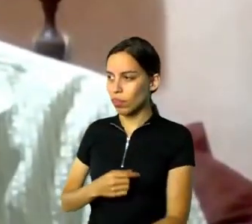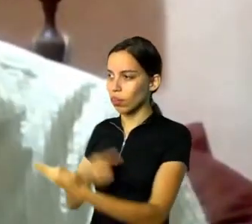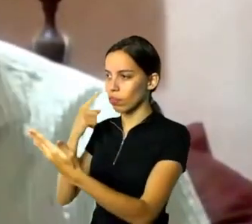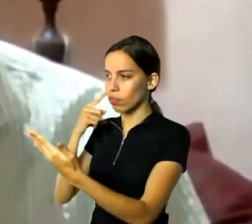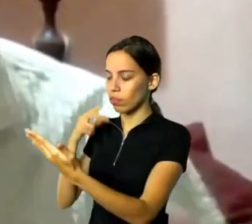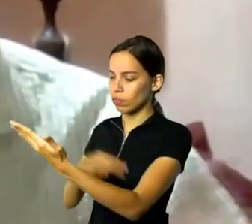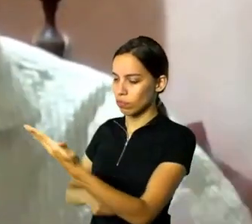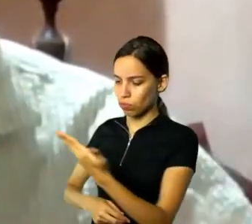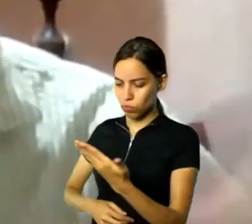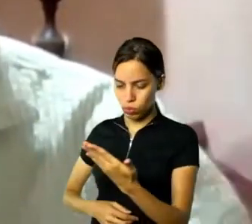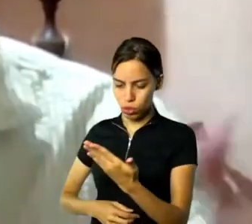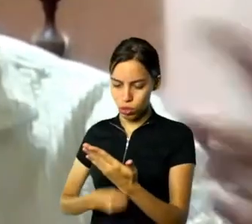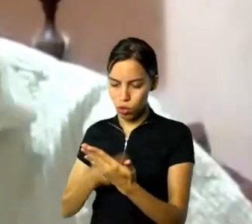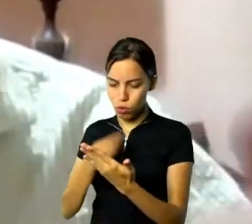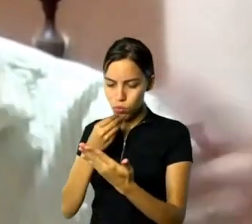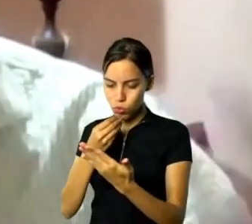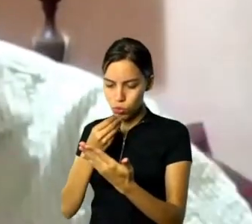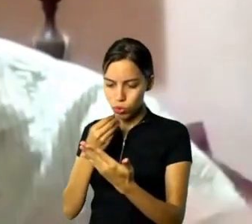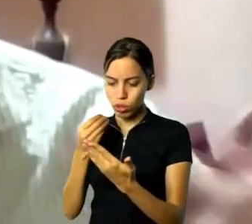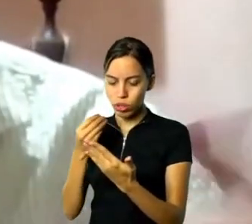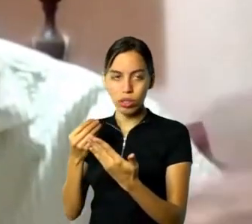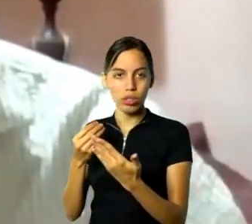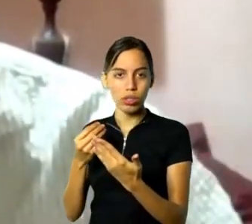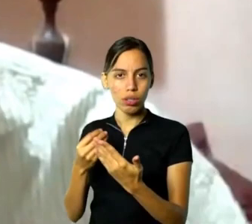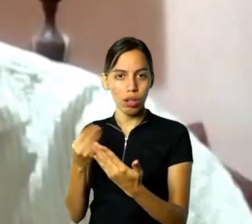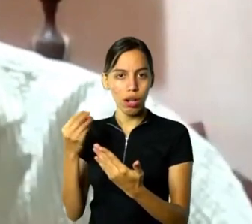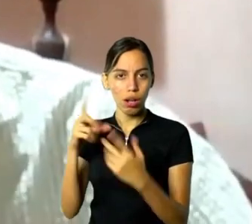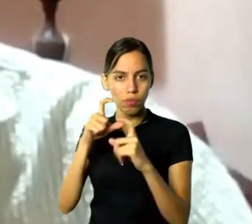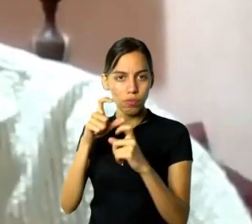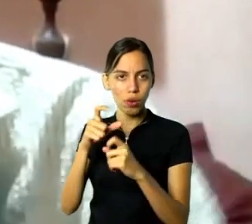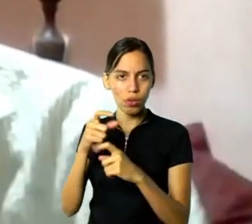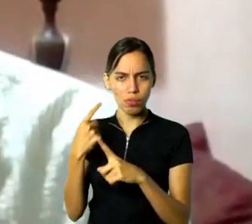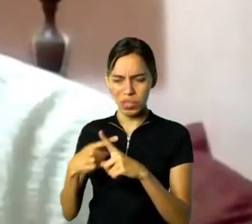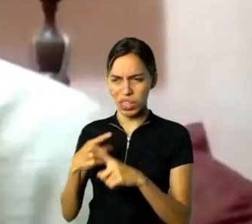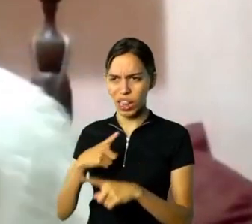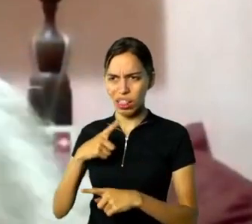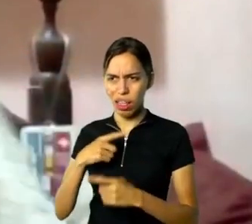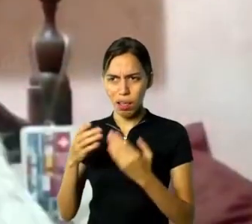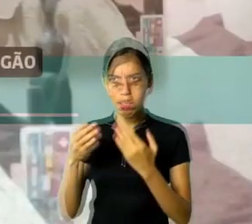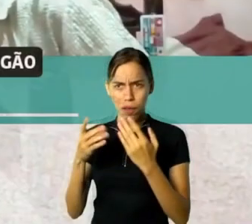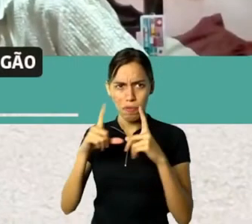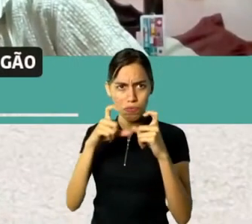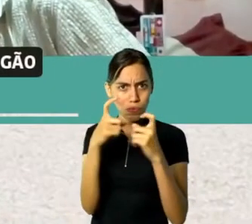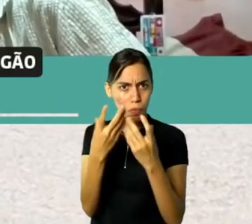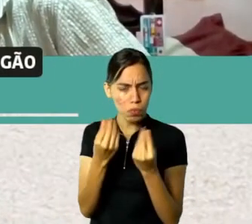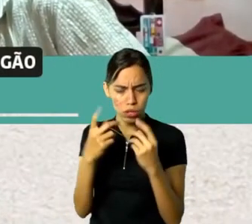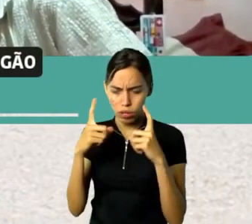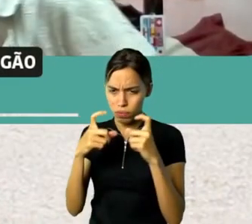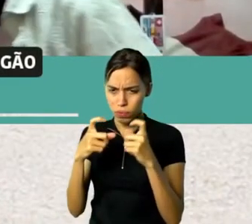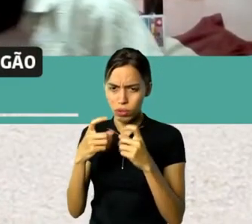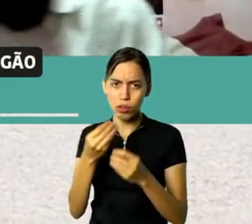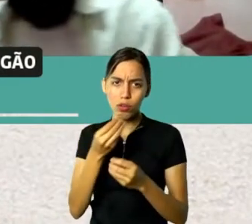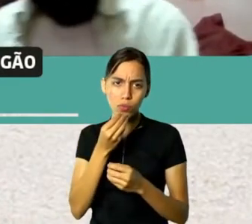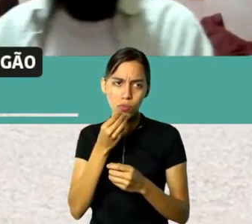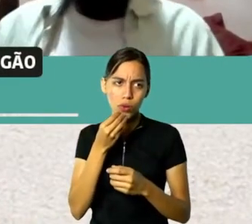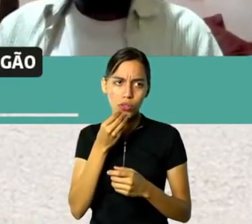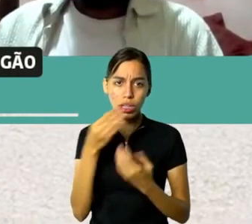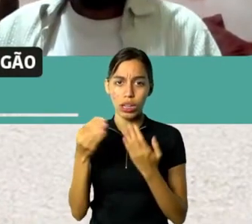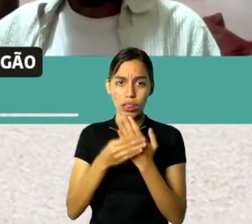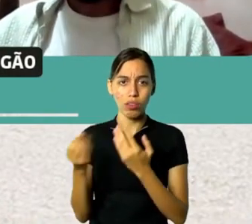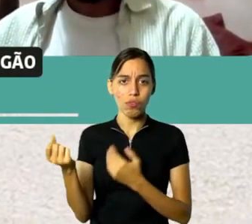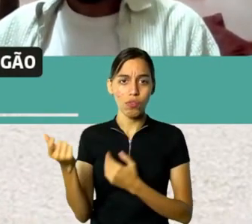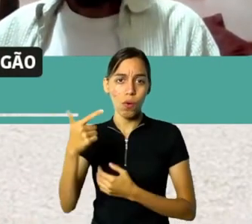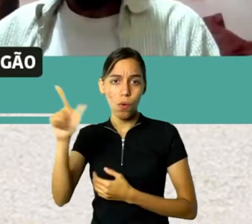até um livro com essas fotos, de tanta foto que eu tenho de lá, de tanto que eu gosto daquilo ali. E é muito legal essa ideia sua de fazer esse